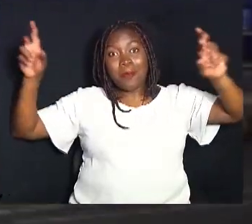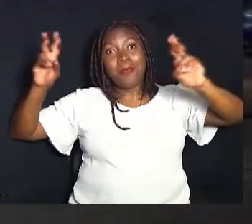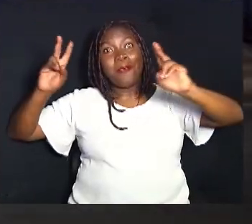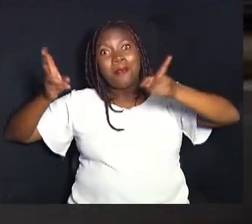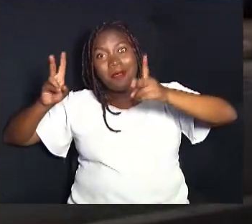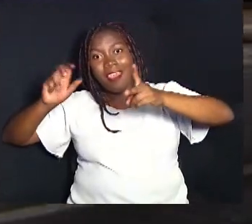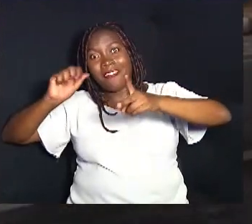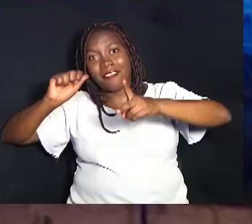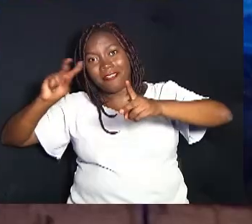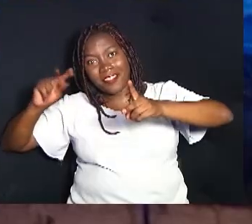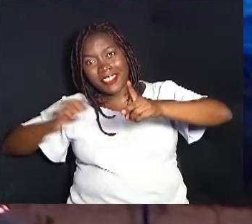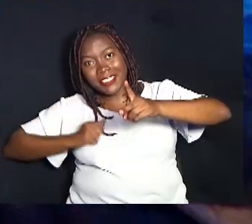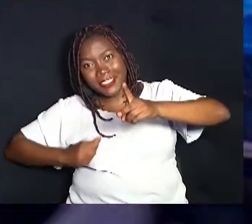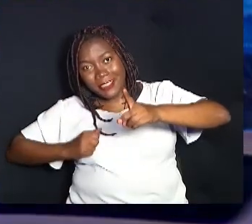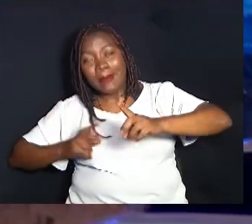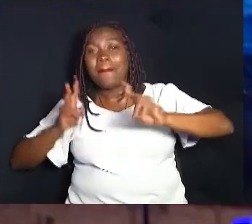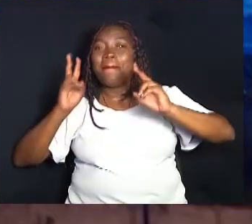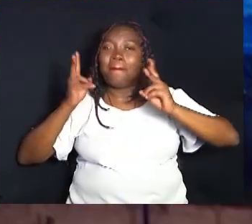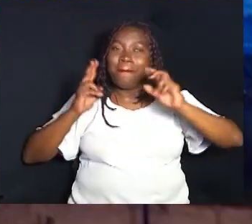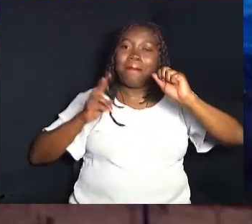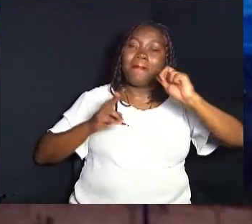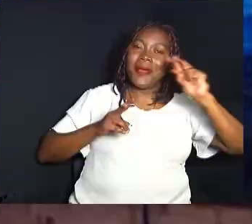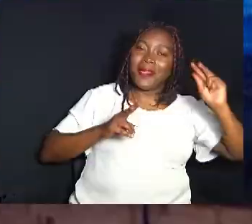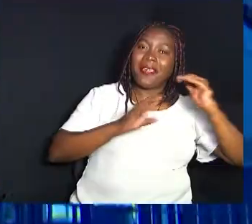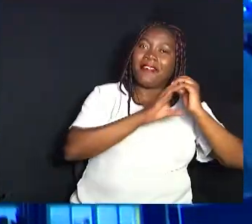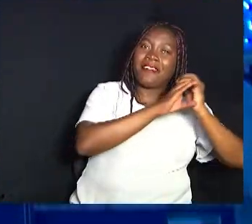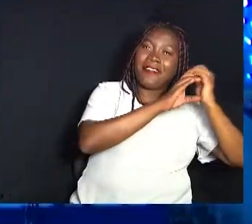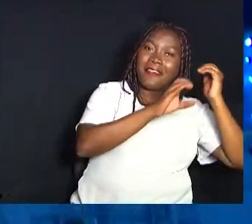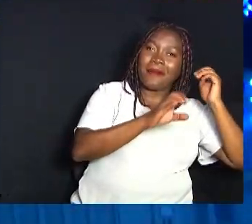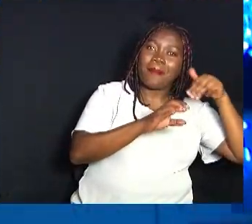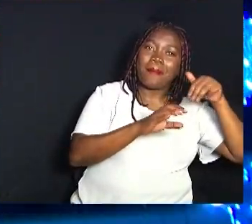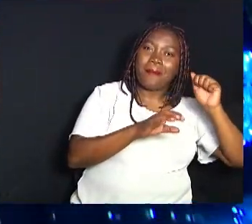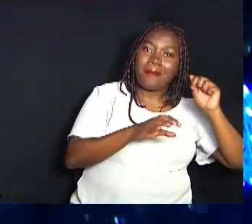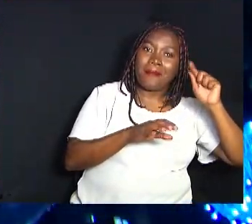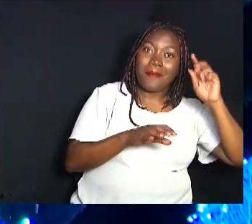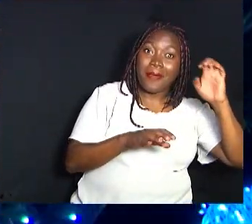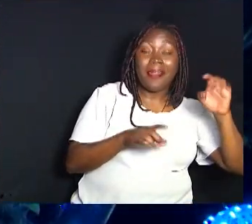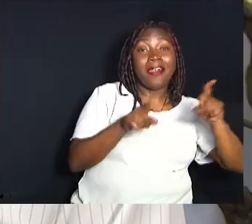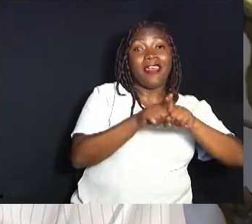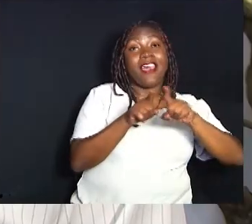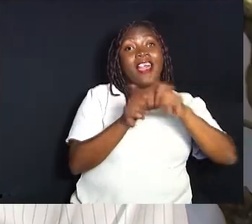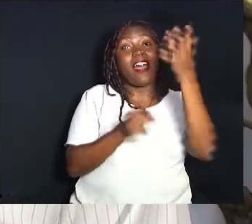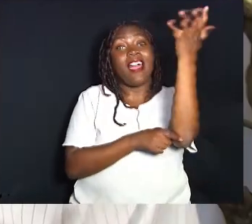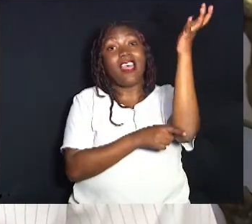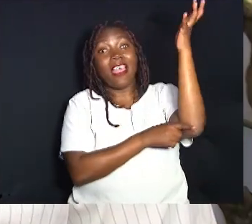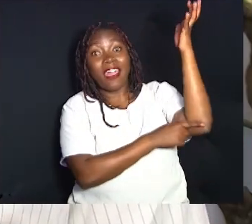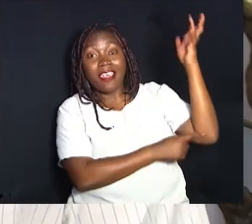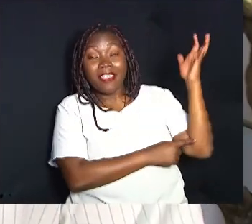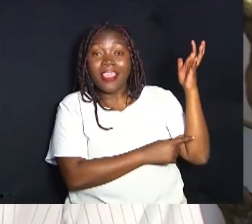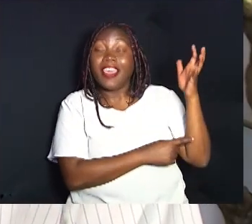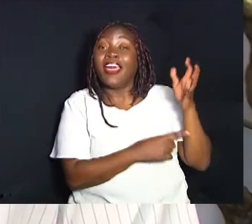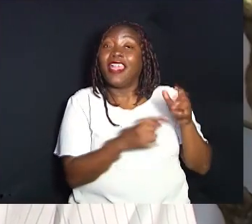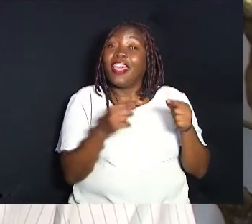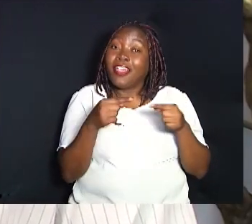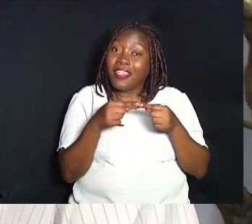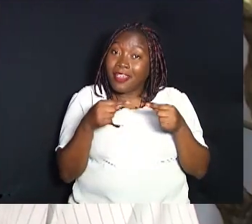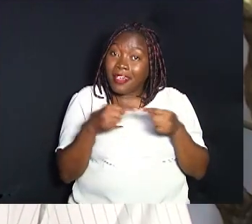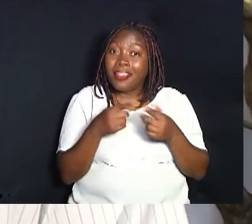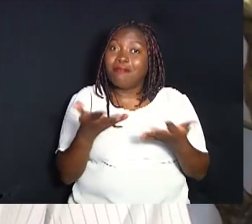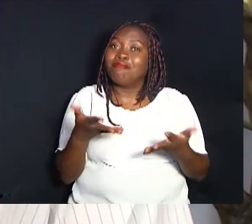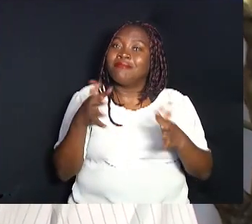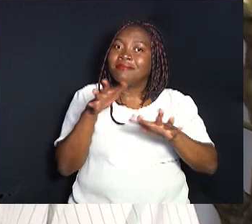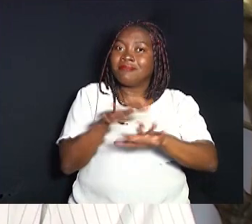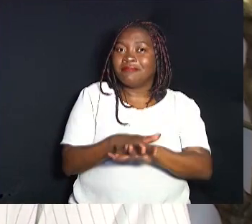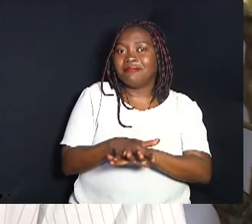Avenida da Saudade, quanto na Engenheiro Roberto Mangi e nas árvores do entorno. Uma forma de inserir a Câmara nesse